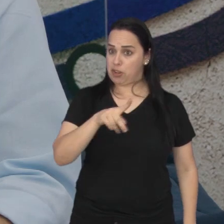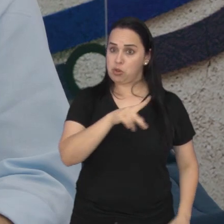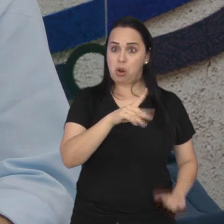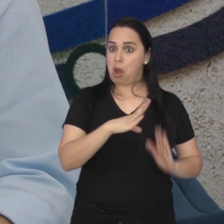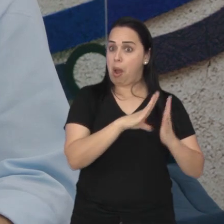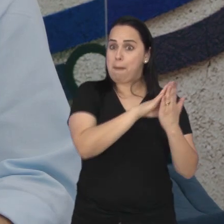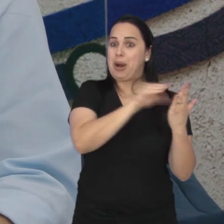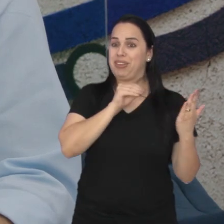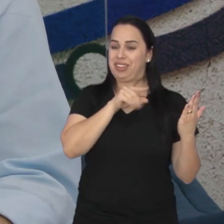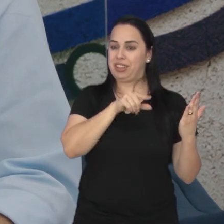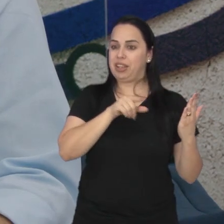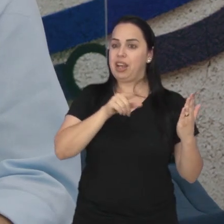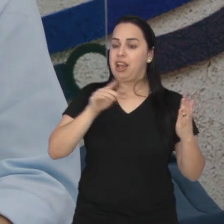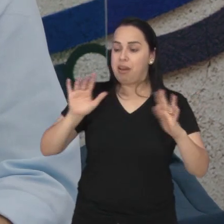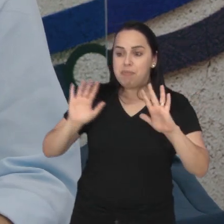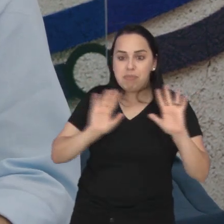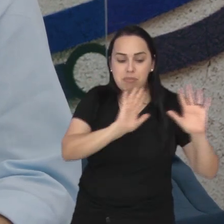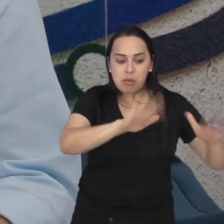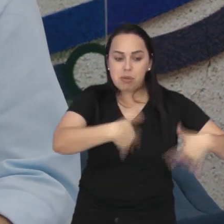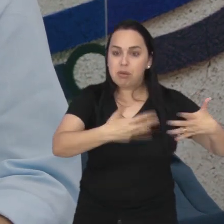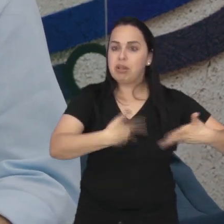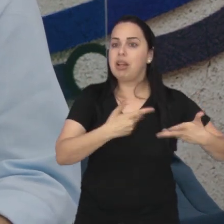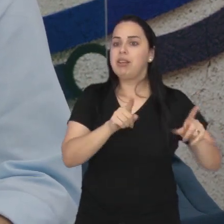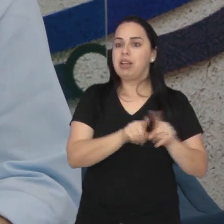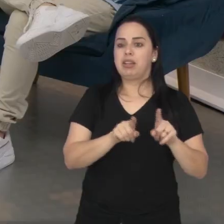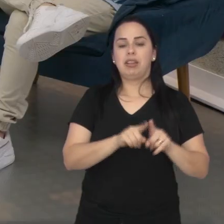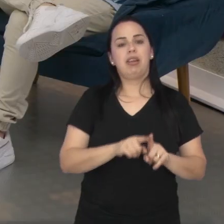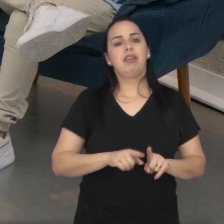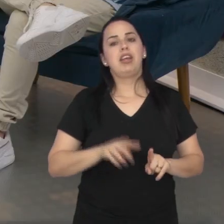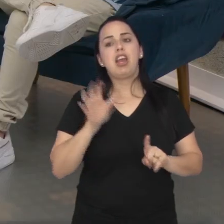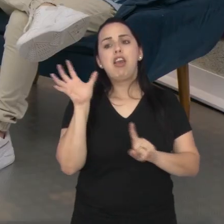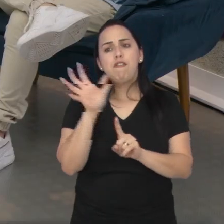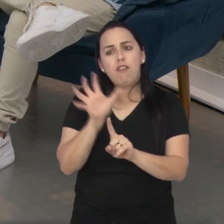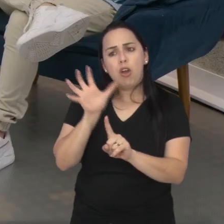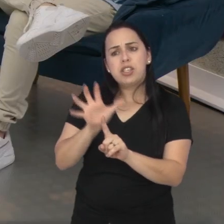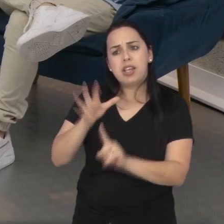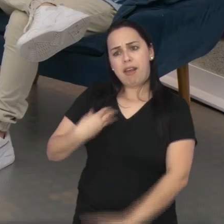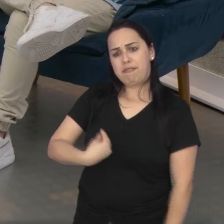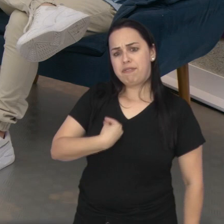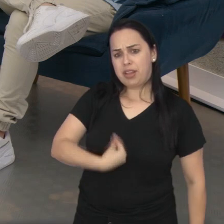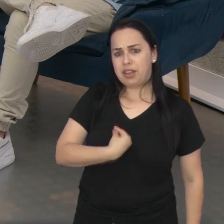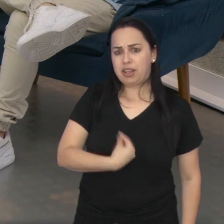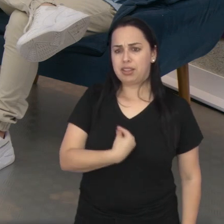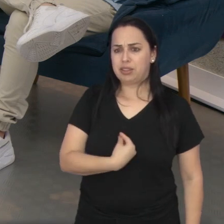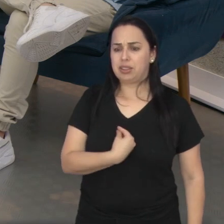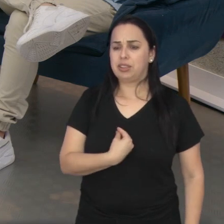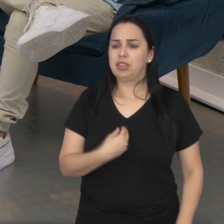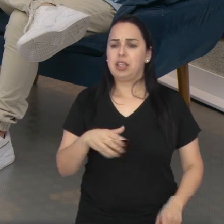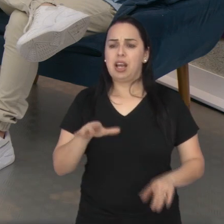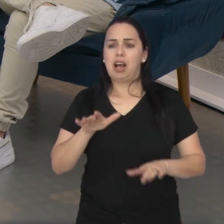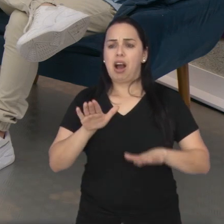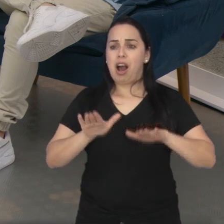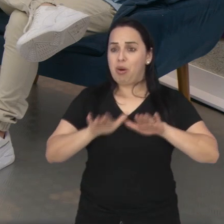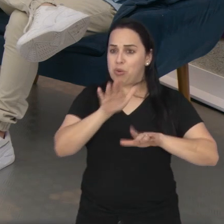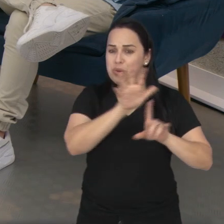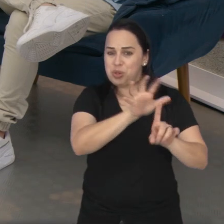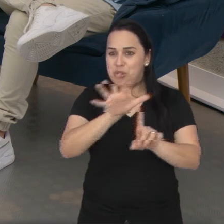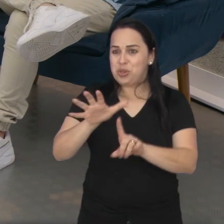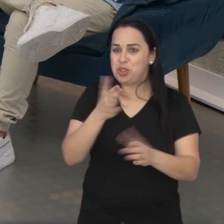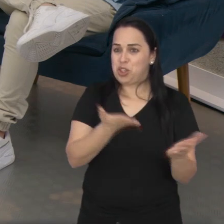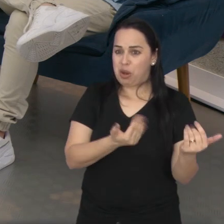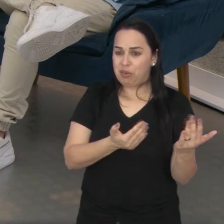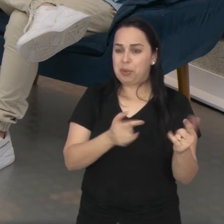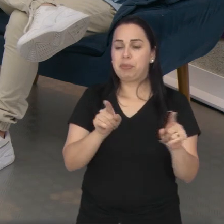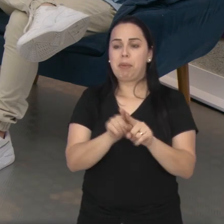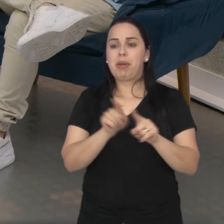profissional de educação física, ele motiva, dando um exemplo, né? Ele influencia, talvez, aí, a juventude, talvez,